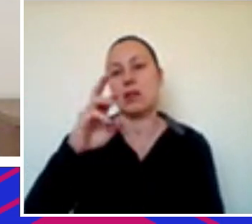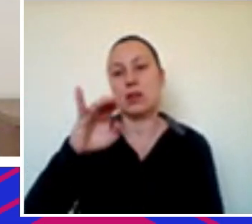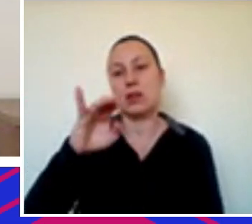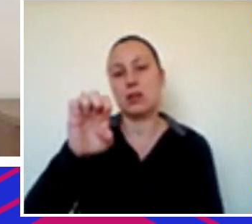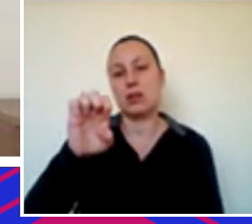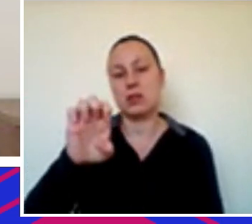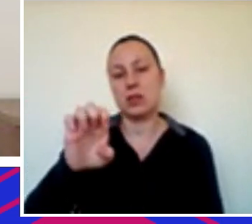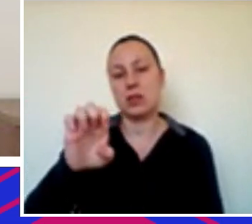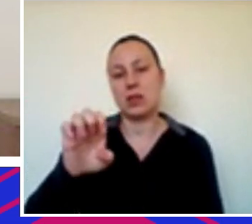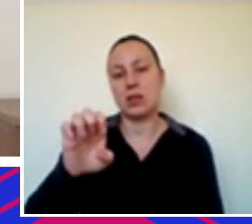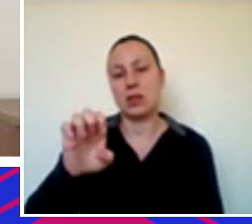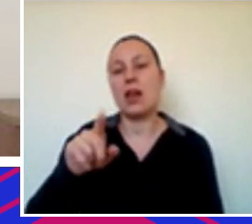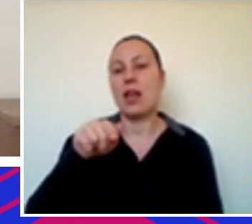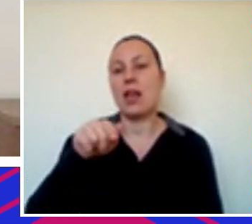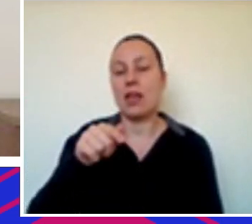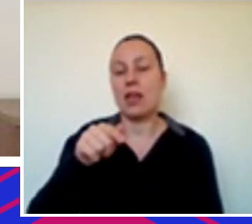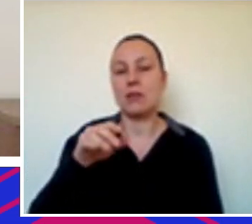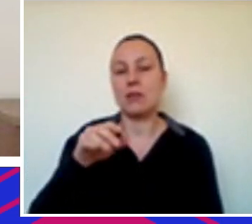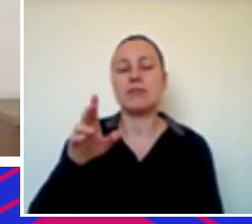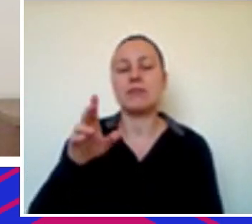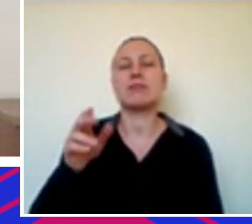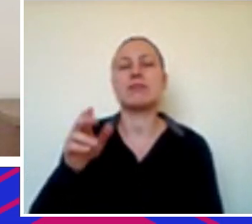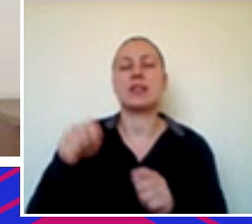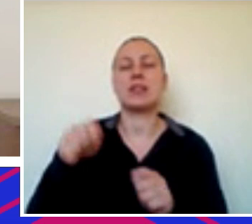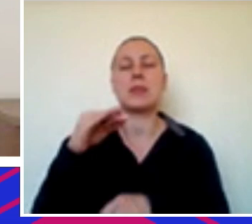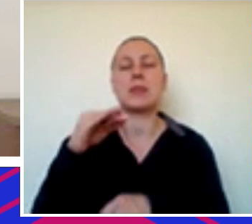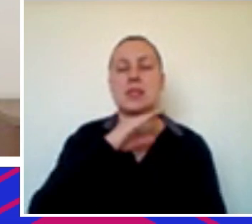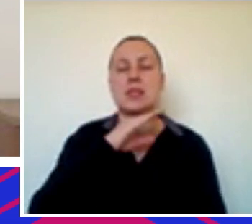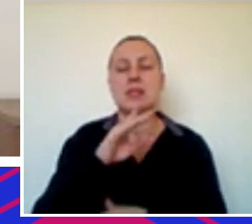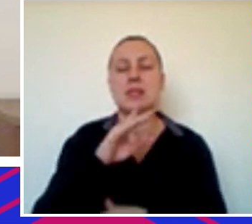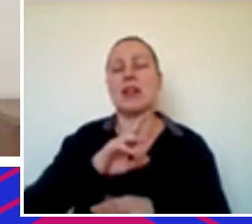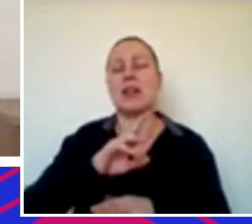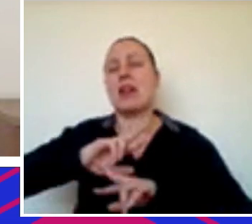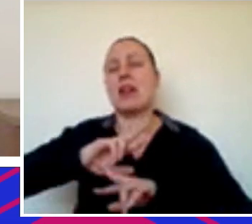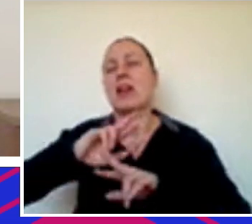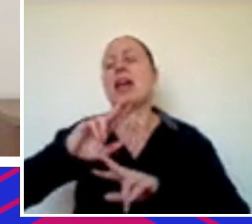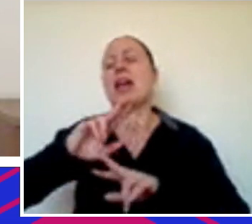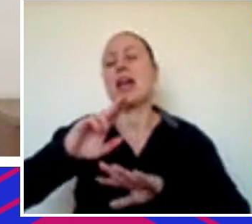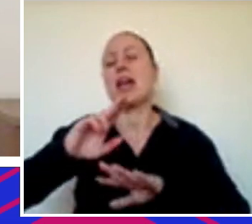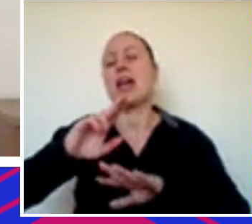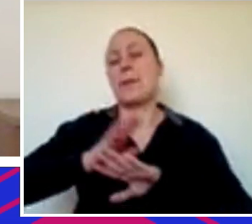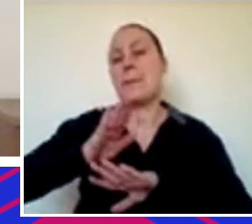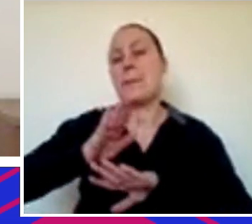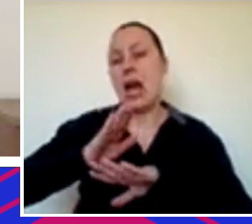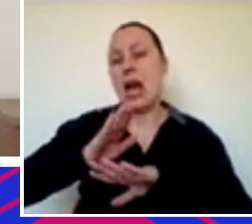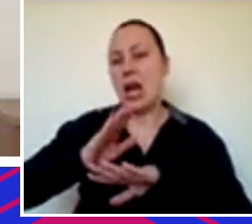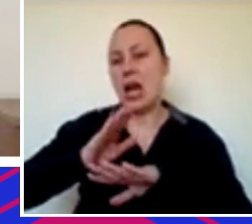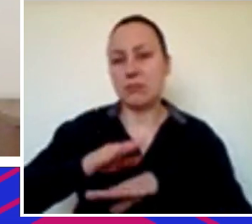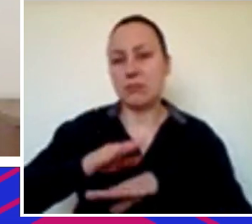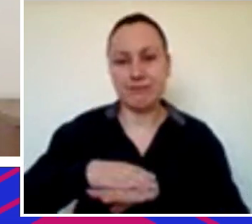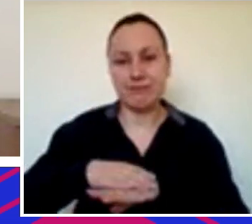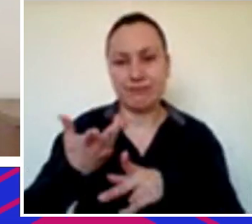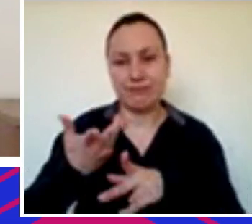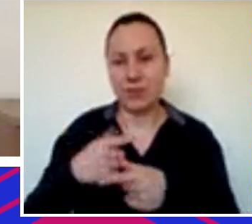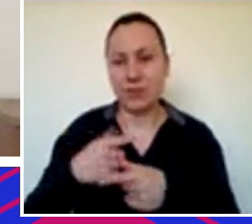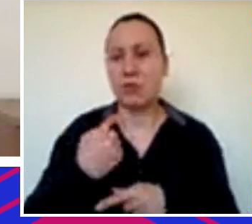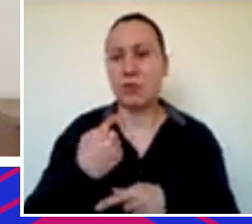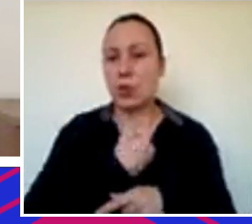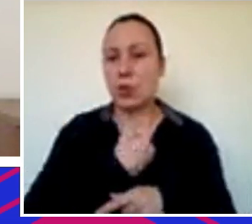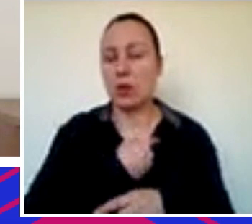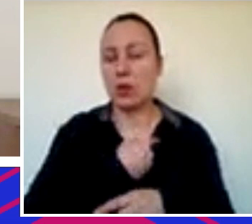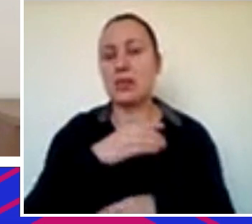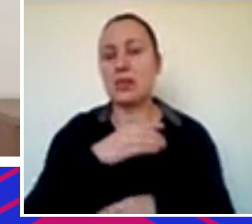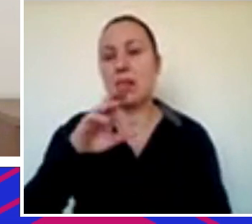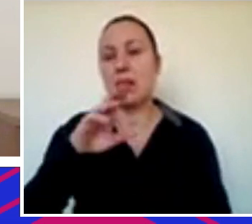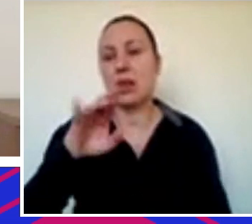é notadamente maior do que em situação normal então a gente está na frente de uma das maiores crises